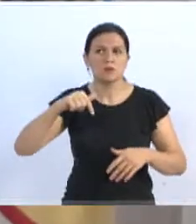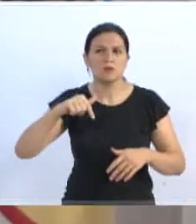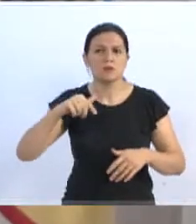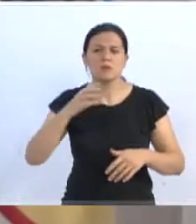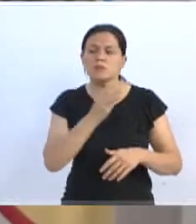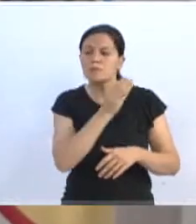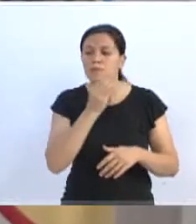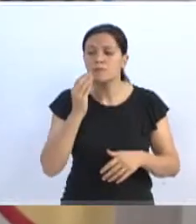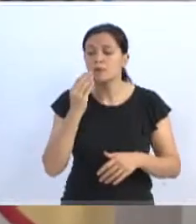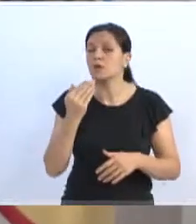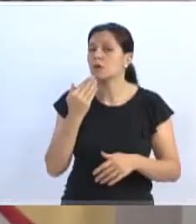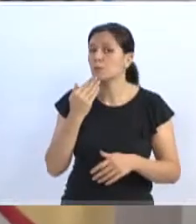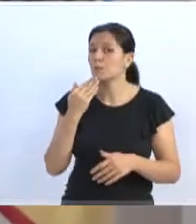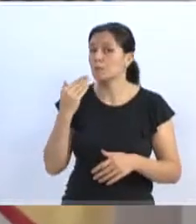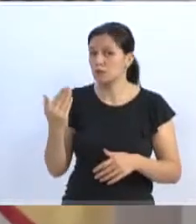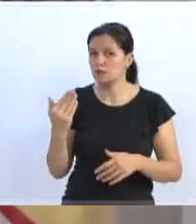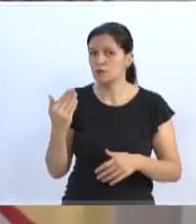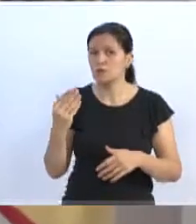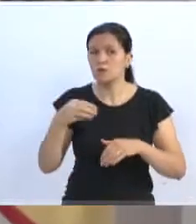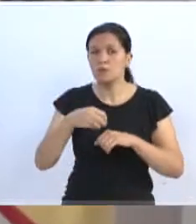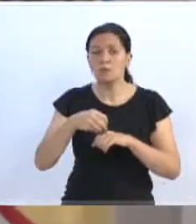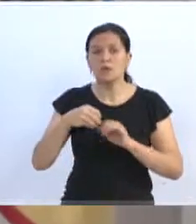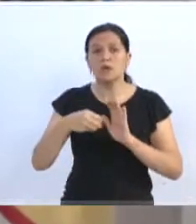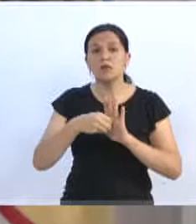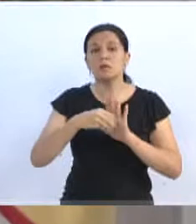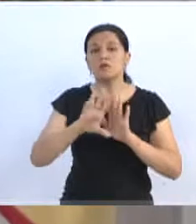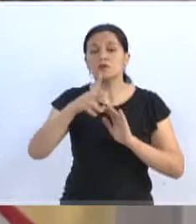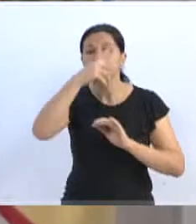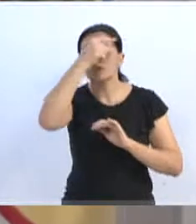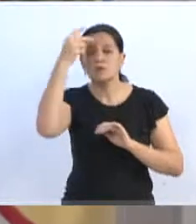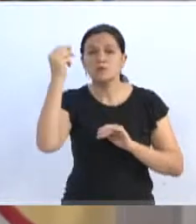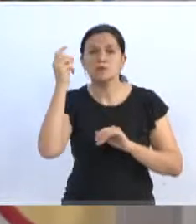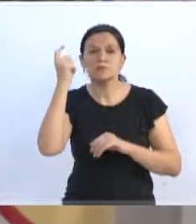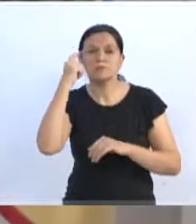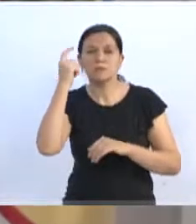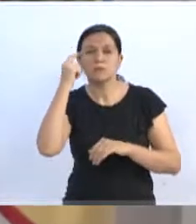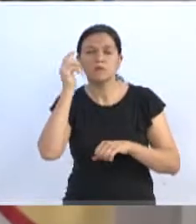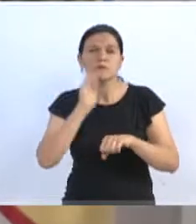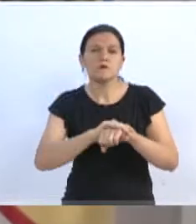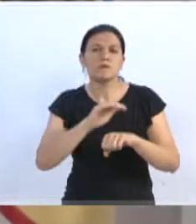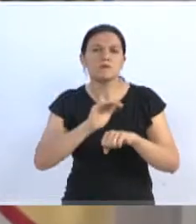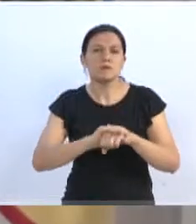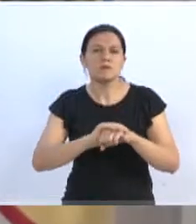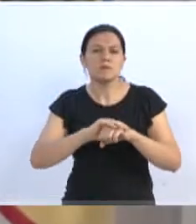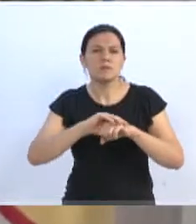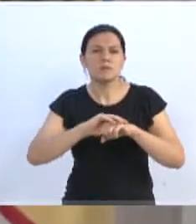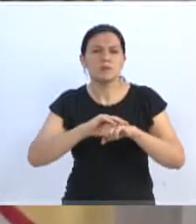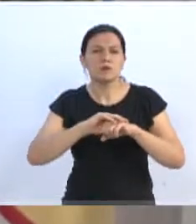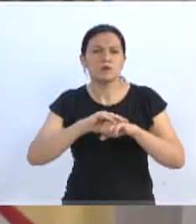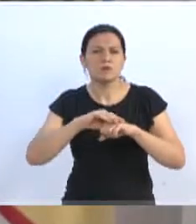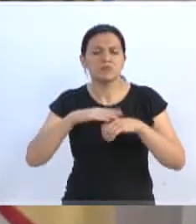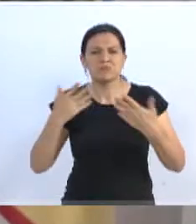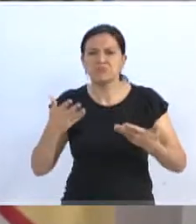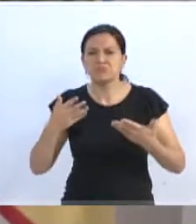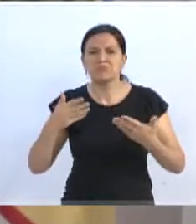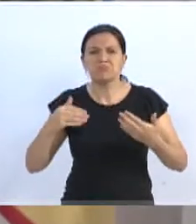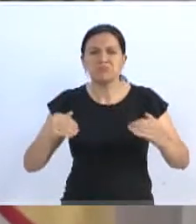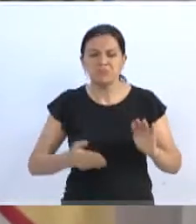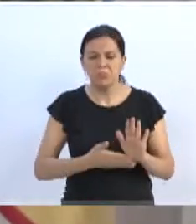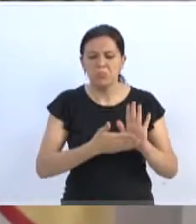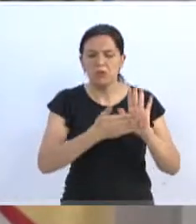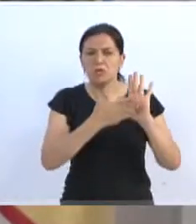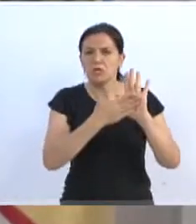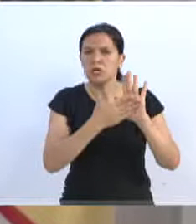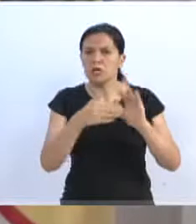César, eu pedi, eu encaminhei uma indicação ao Executivo para que pensassem em fazer algum tipo de homenagem em determinada rua, em determinado local da